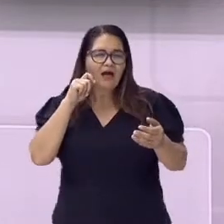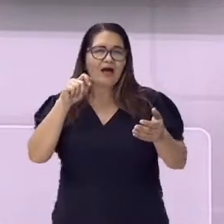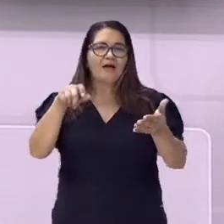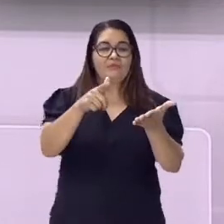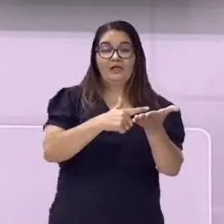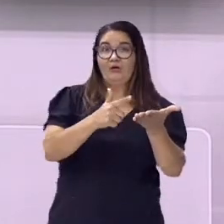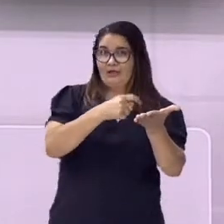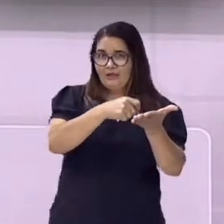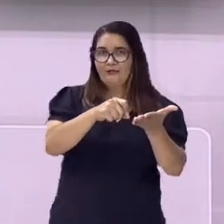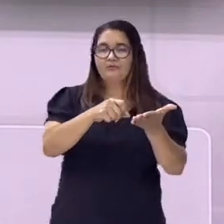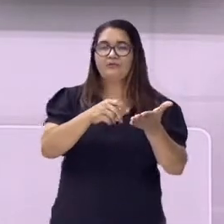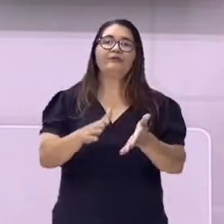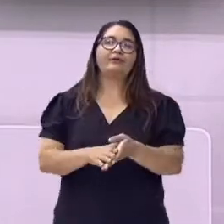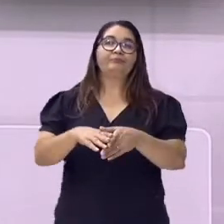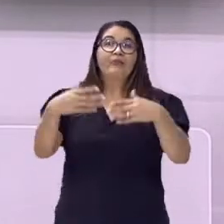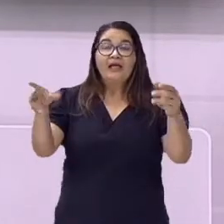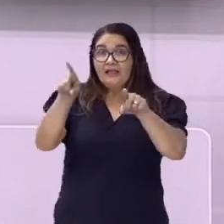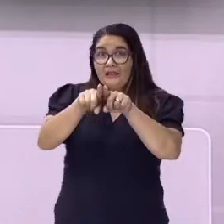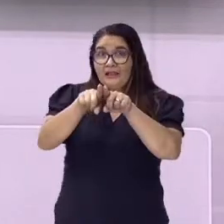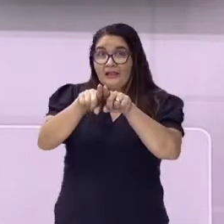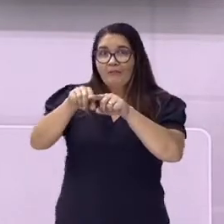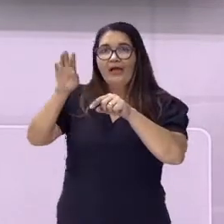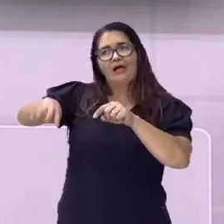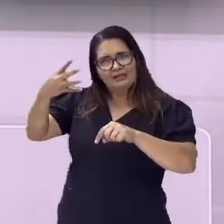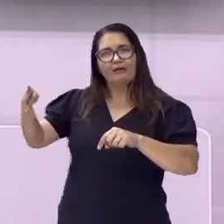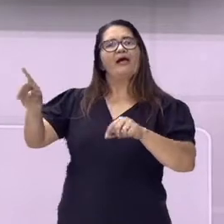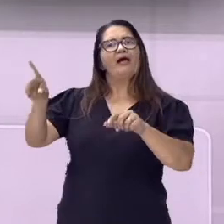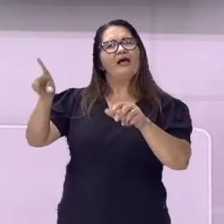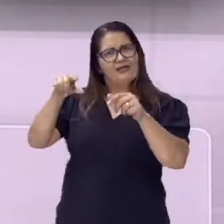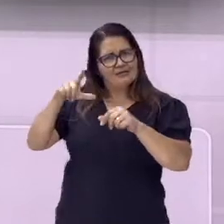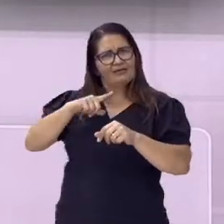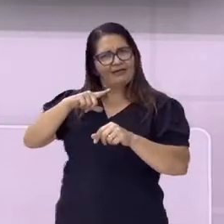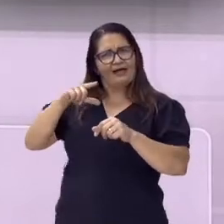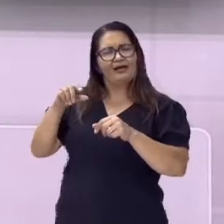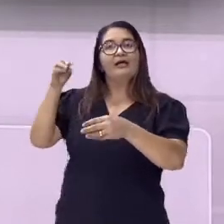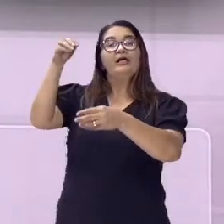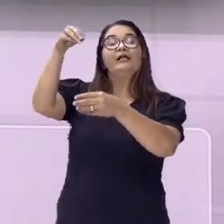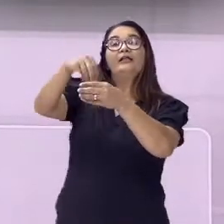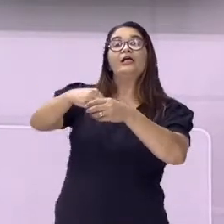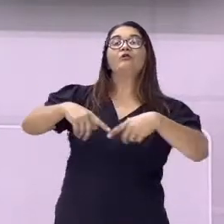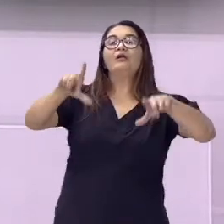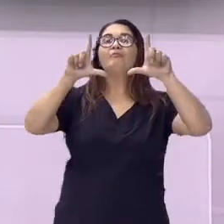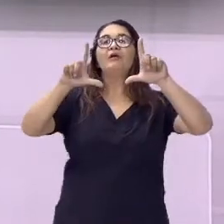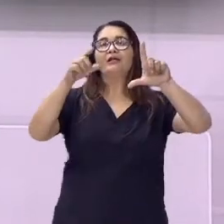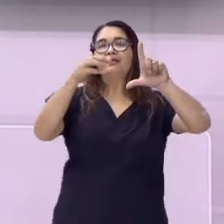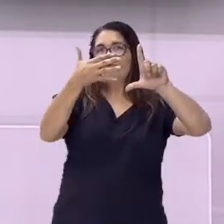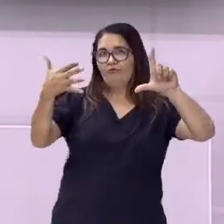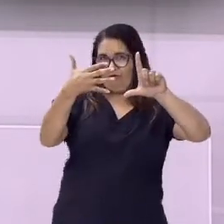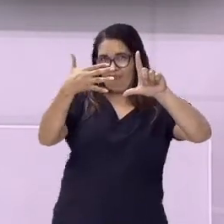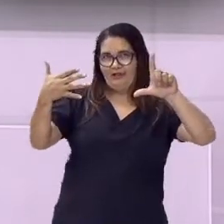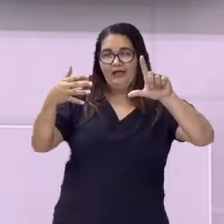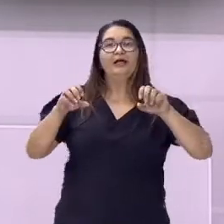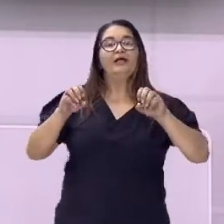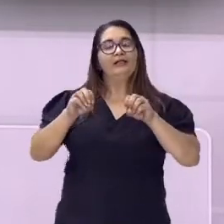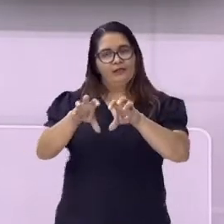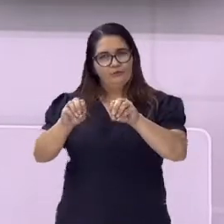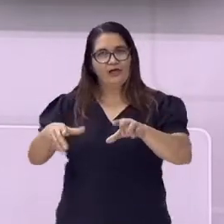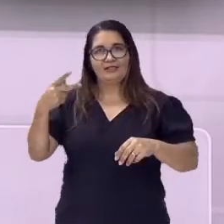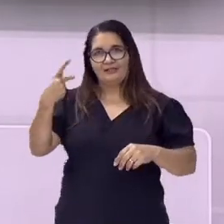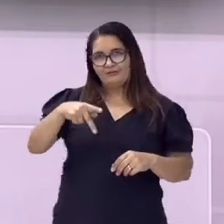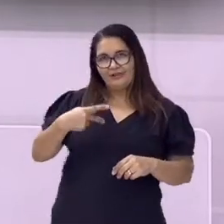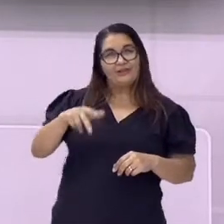fiquem tranquilos, as tabelas que apresentarei estarão disponíveis na plataforma smedgv.com.br.